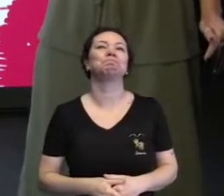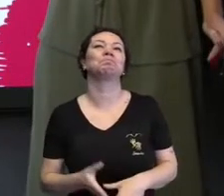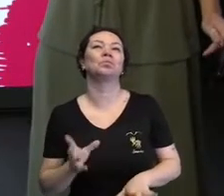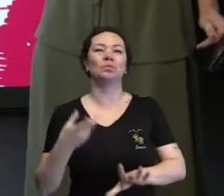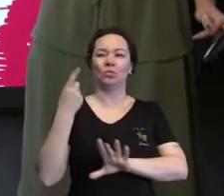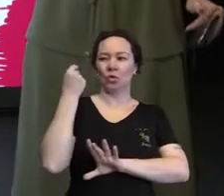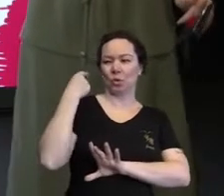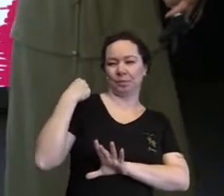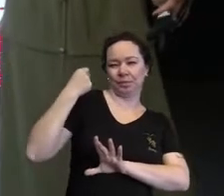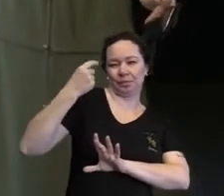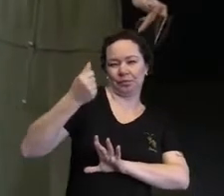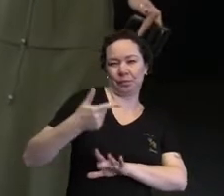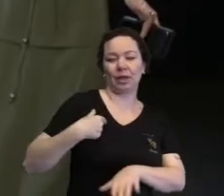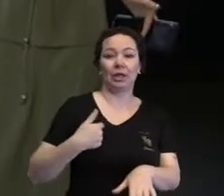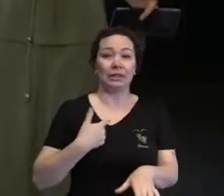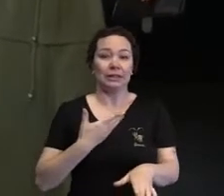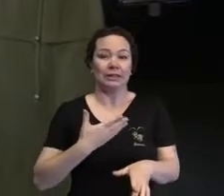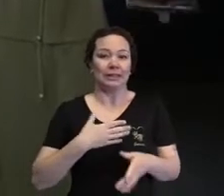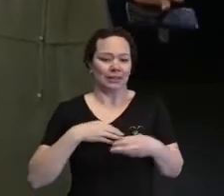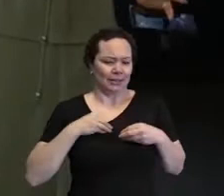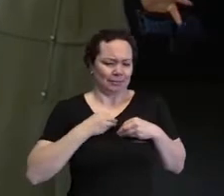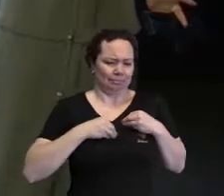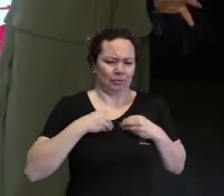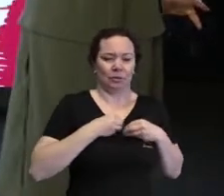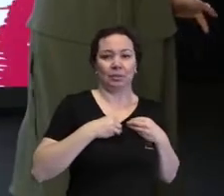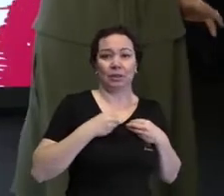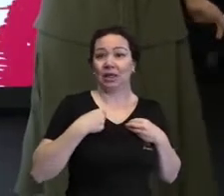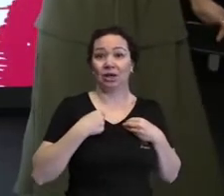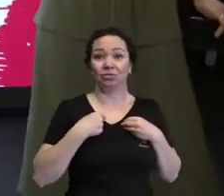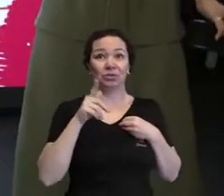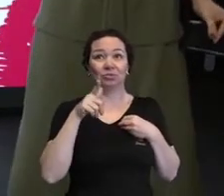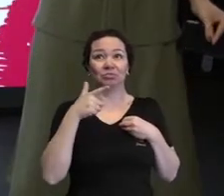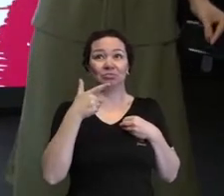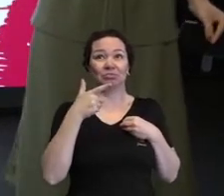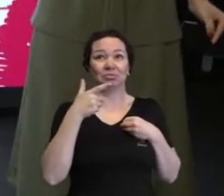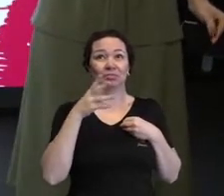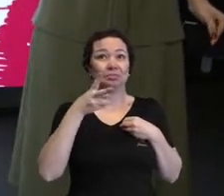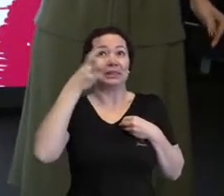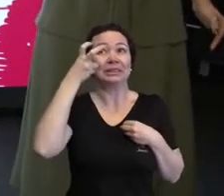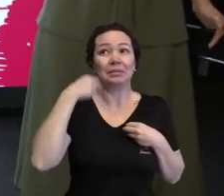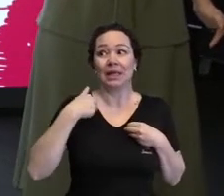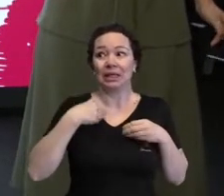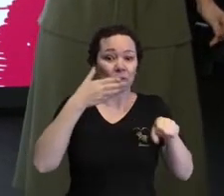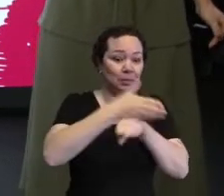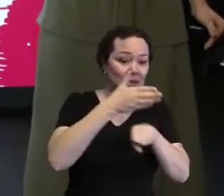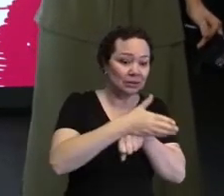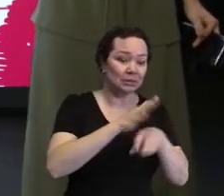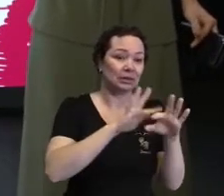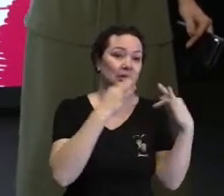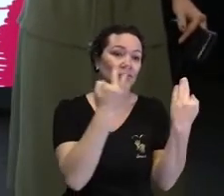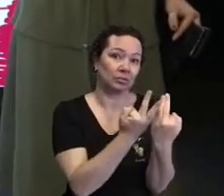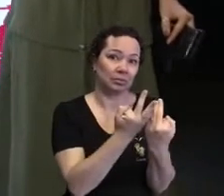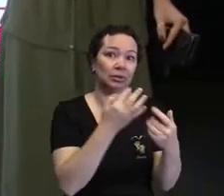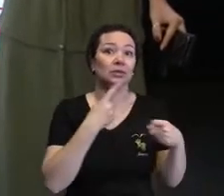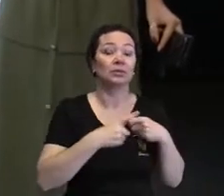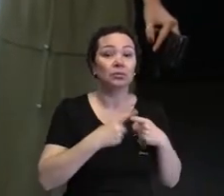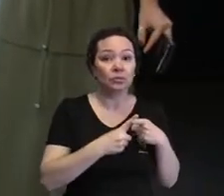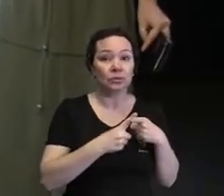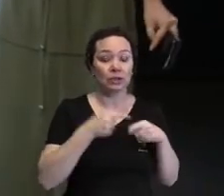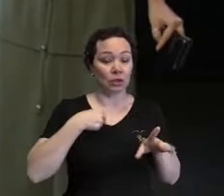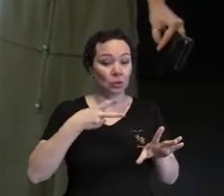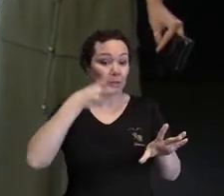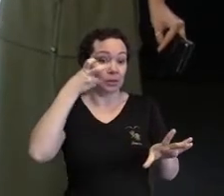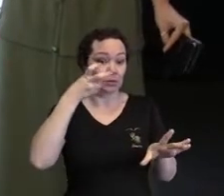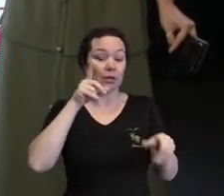um sentimento que me acompanhou foi a falta de pertencimento, sabe? E por quê, né? Eu realmente achava que as pessoas estavam